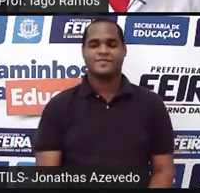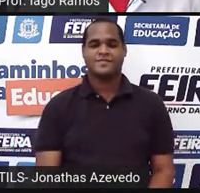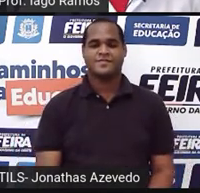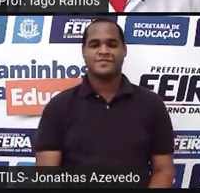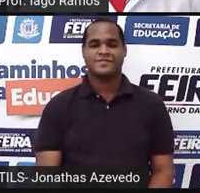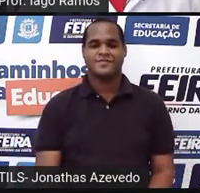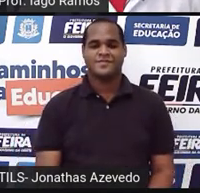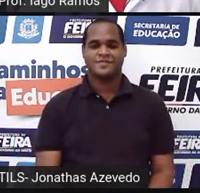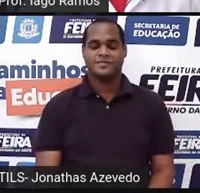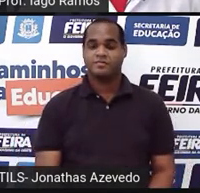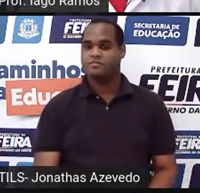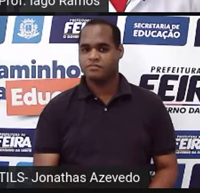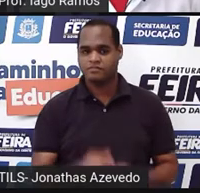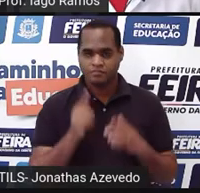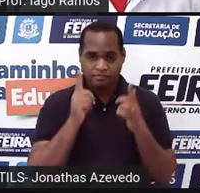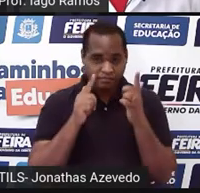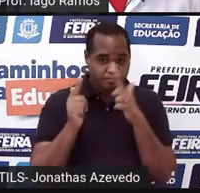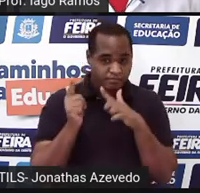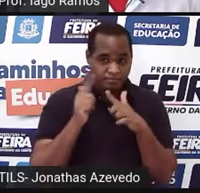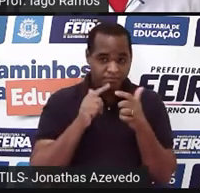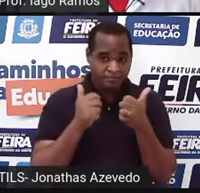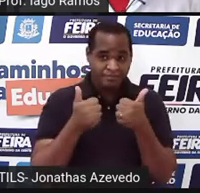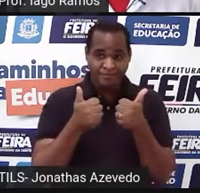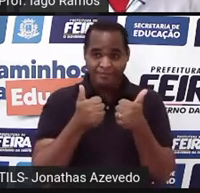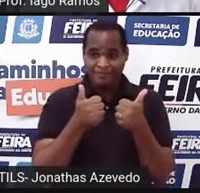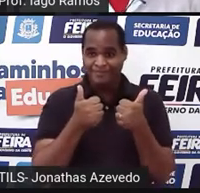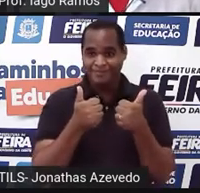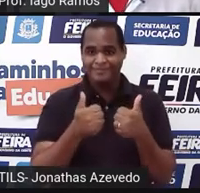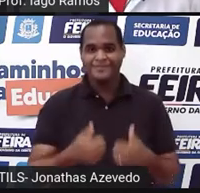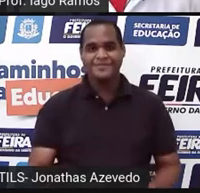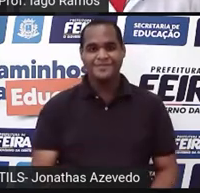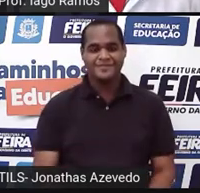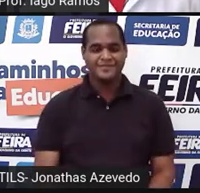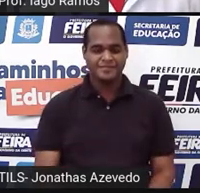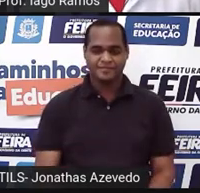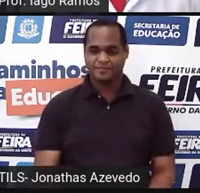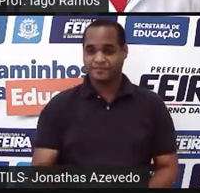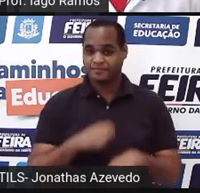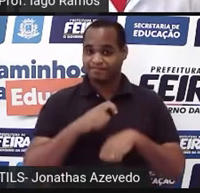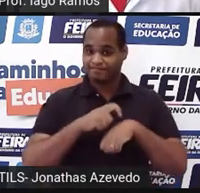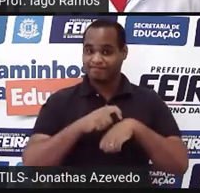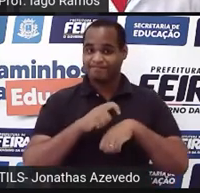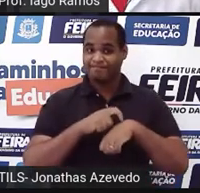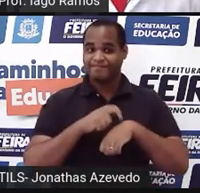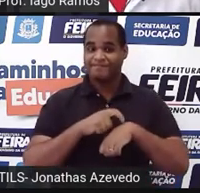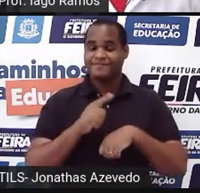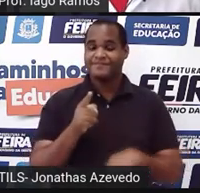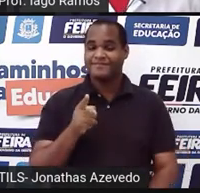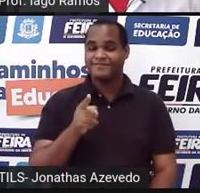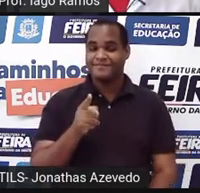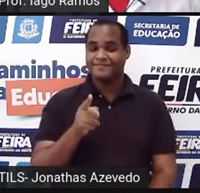E aí, já conseguiu fazer? Contagem regressiva?